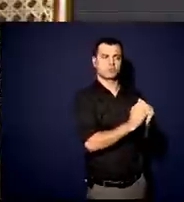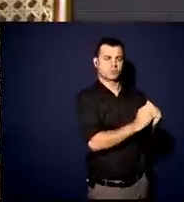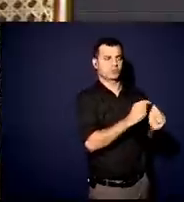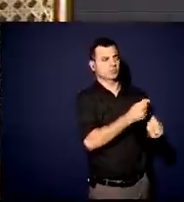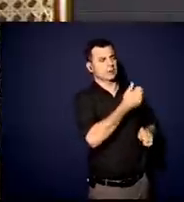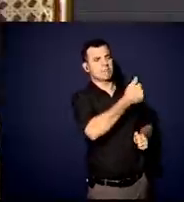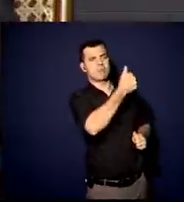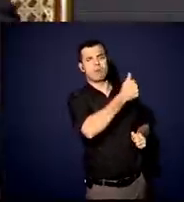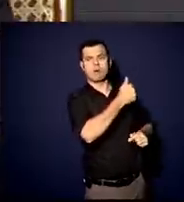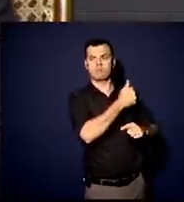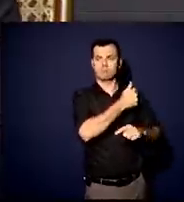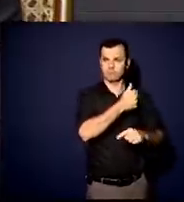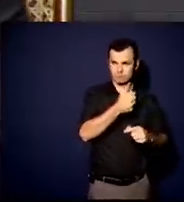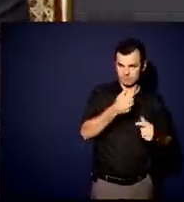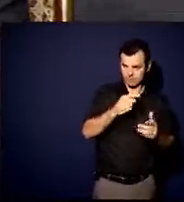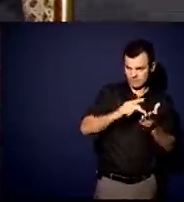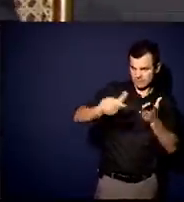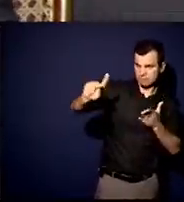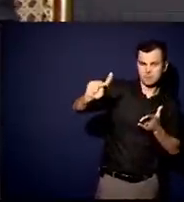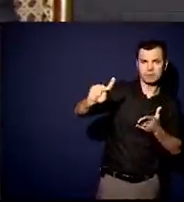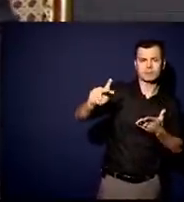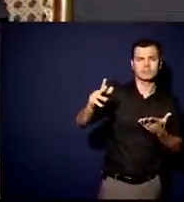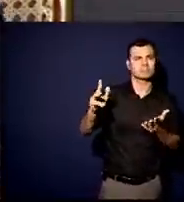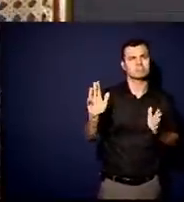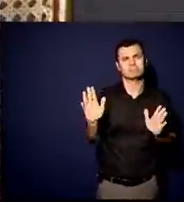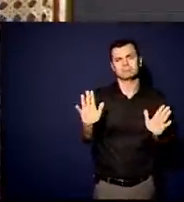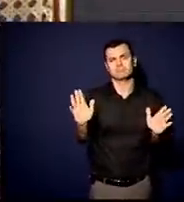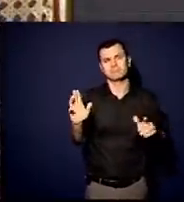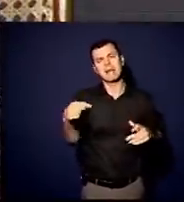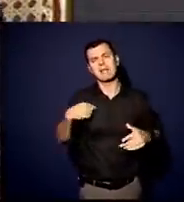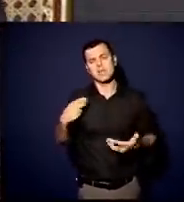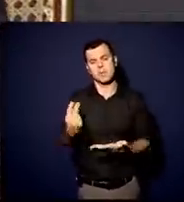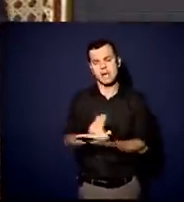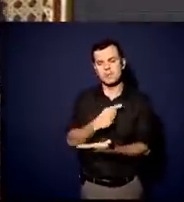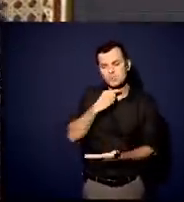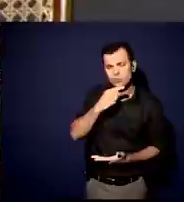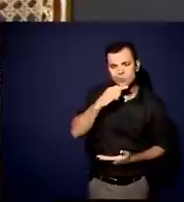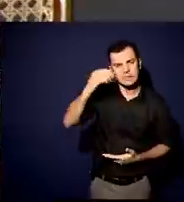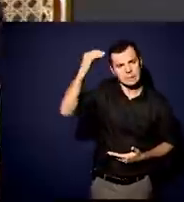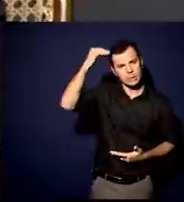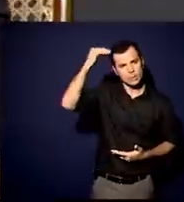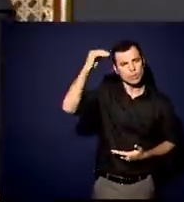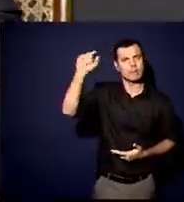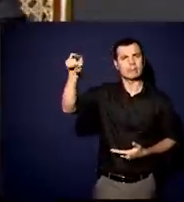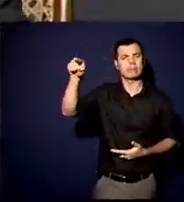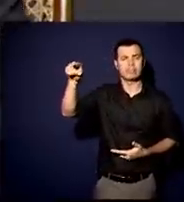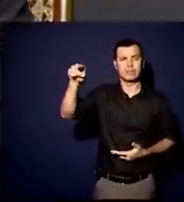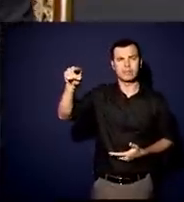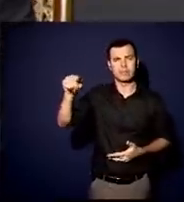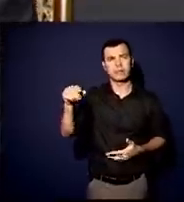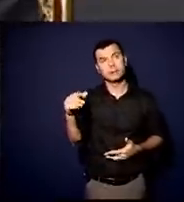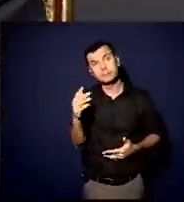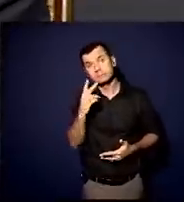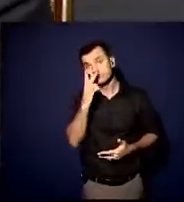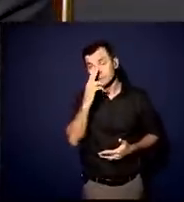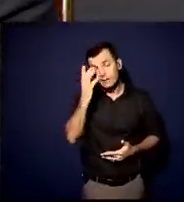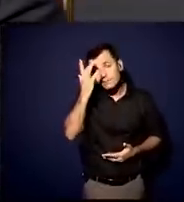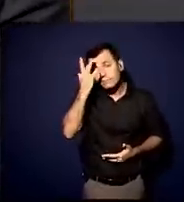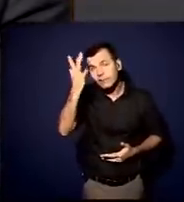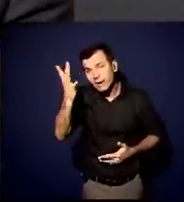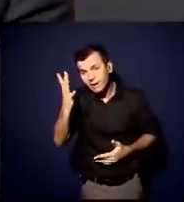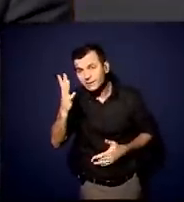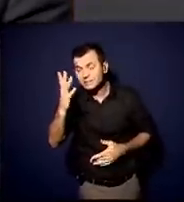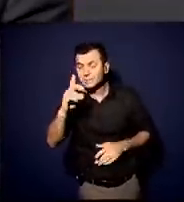está é do mal e depois botar a culpa em alguém porque eu não consegui fazer as coisas. Esse é o caminho mais fácil, embora seja o mais estressante.